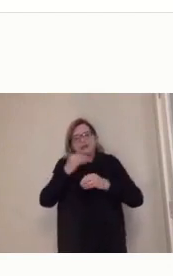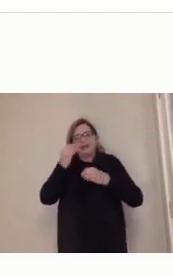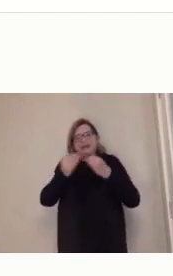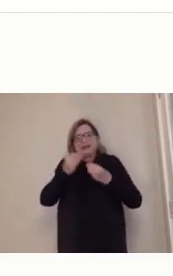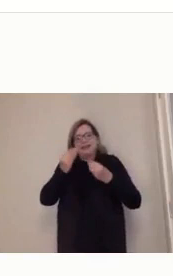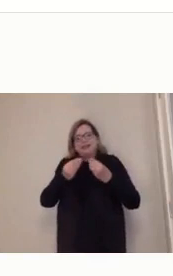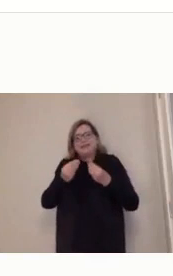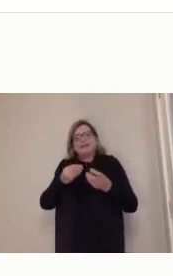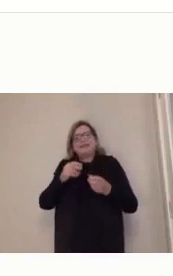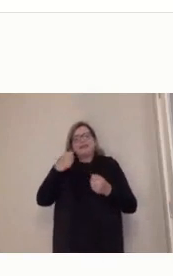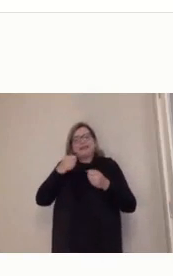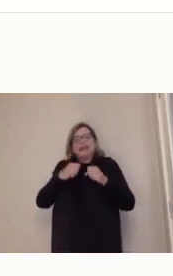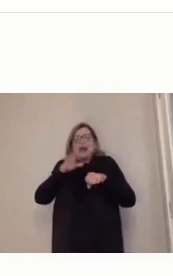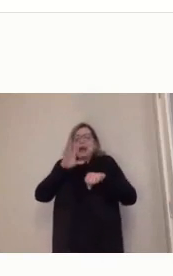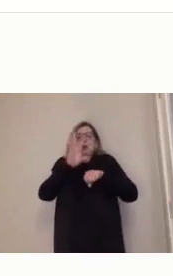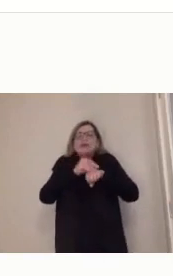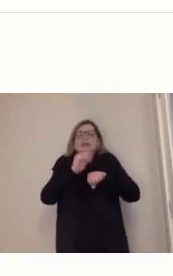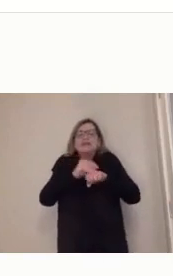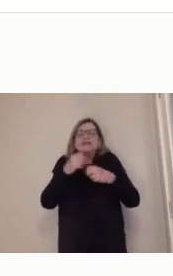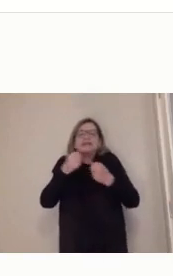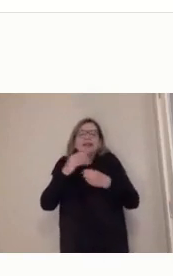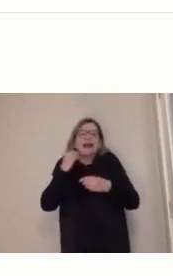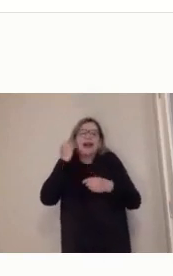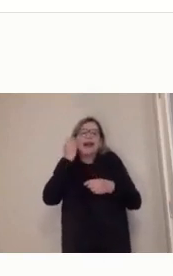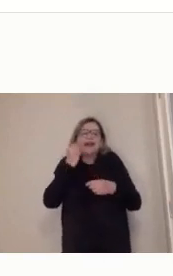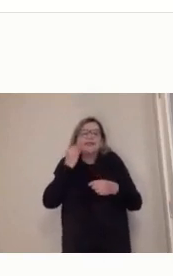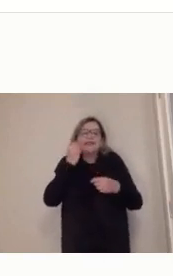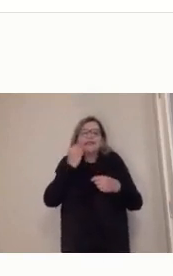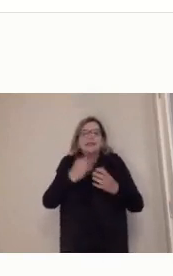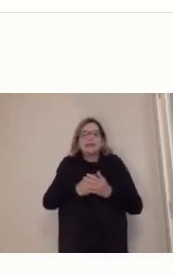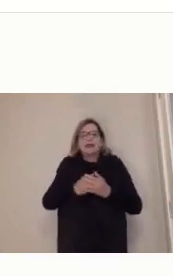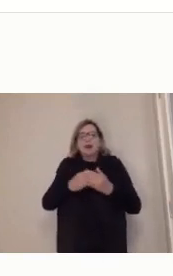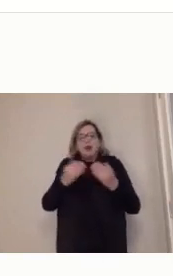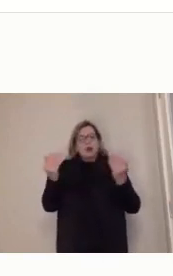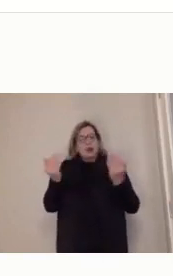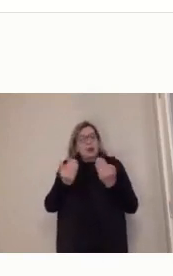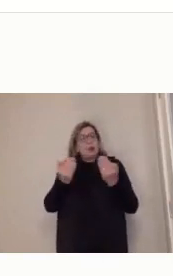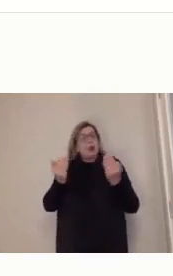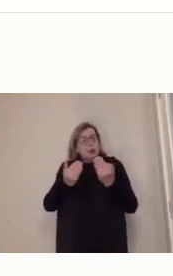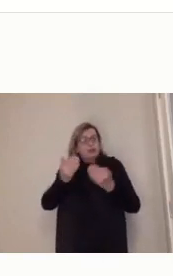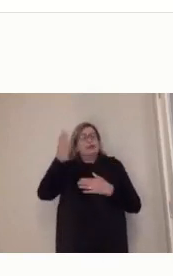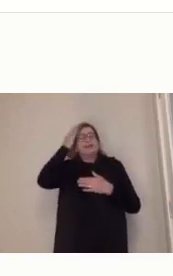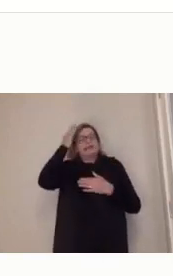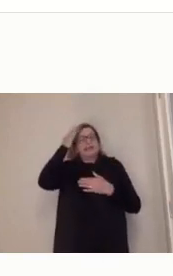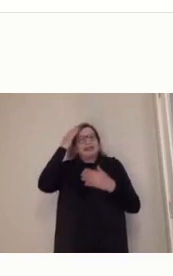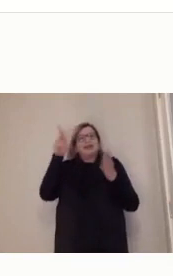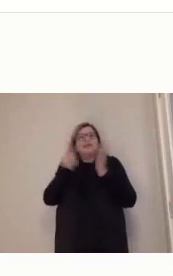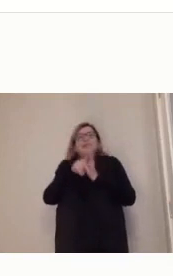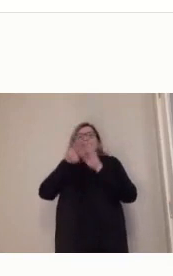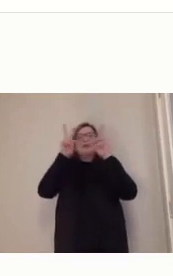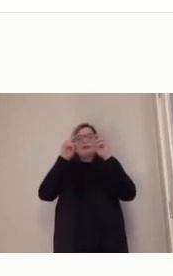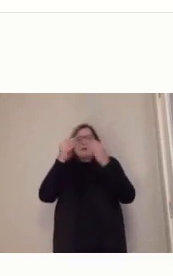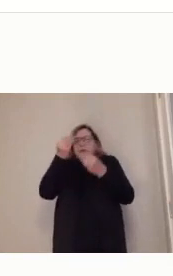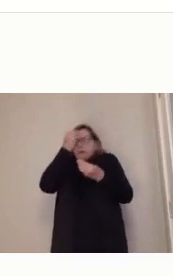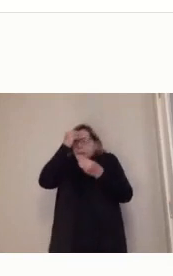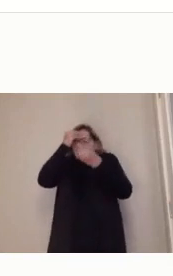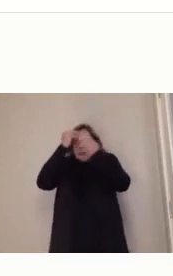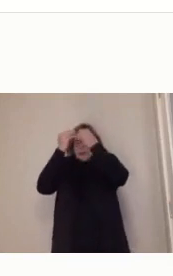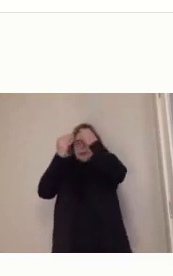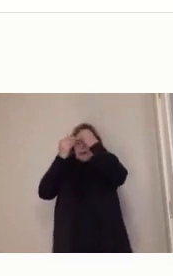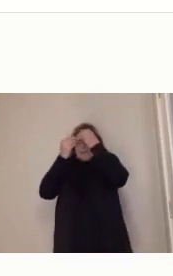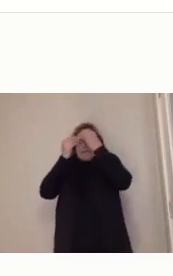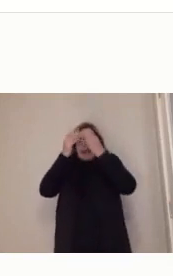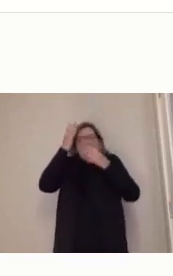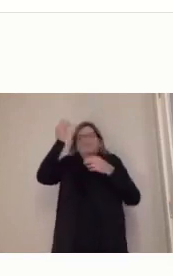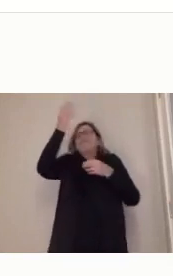transforma em conhecimento. Então, hoje eu sei bastante de um determinado assunto, eu decorei sobre isso, amanhã eu já não sei mais nada daquilo, porque não houve uma